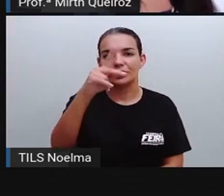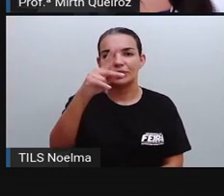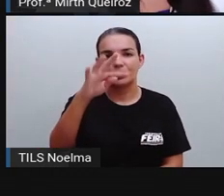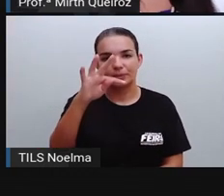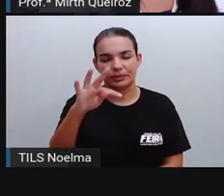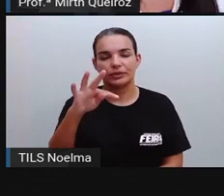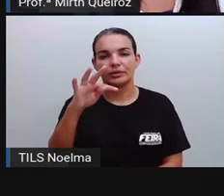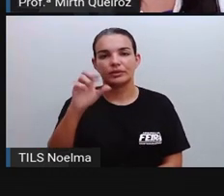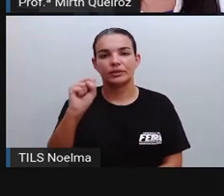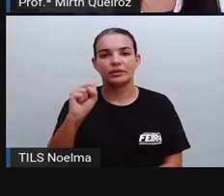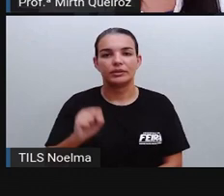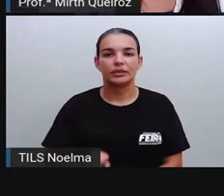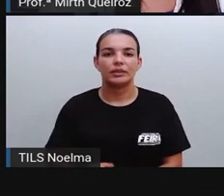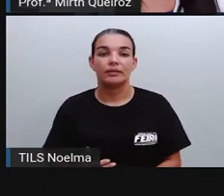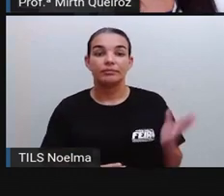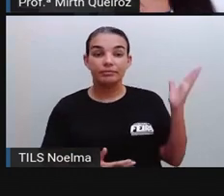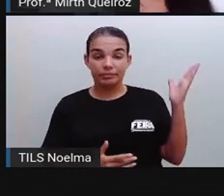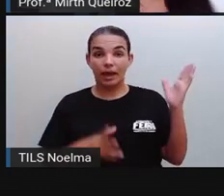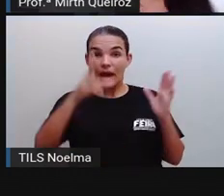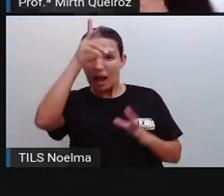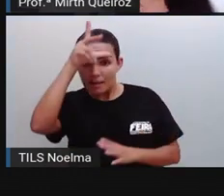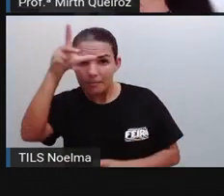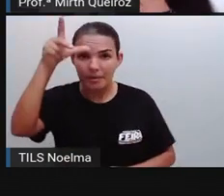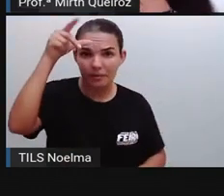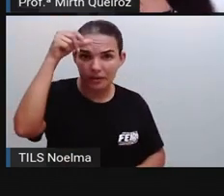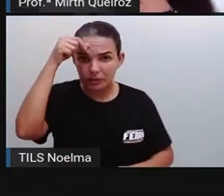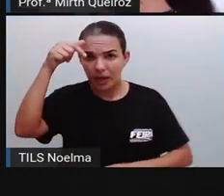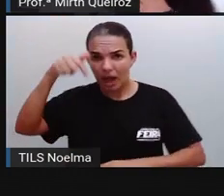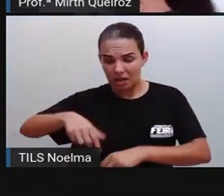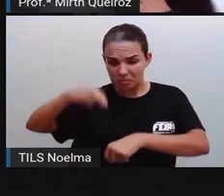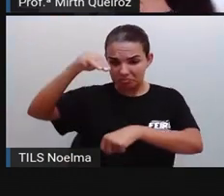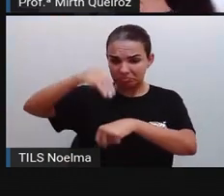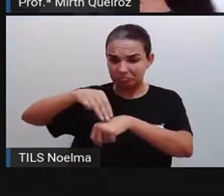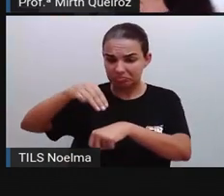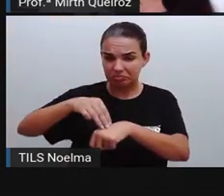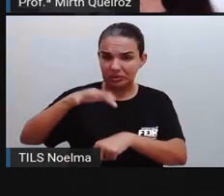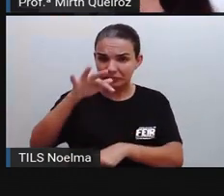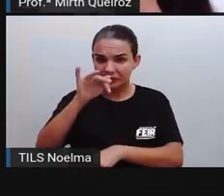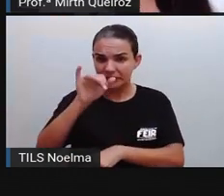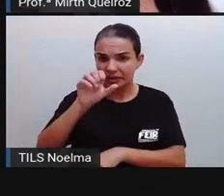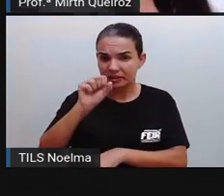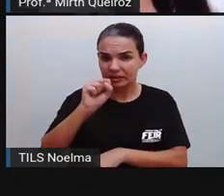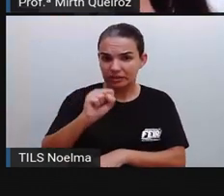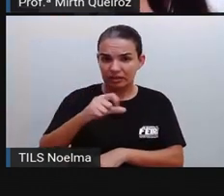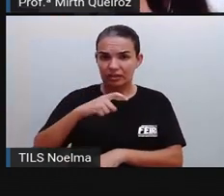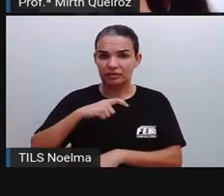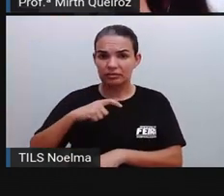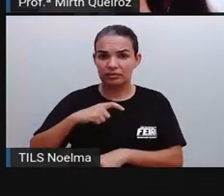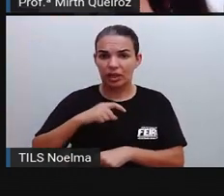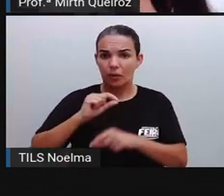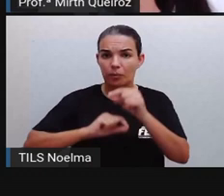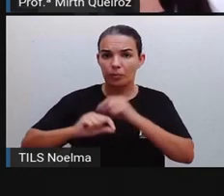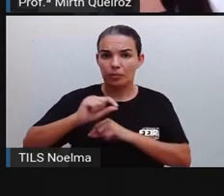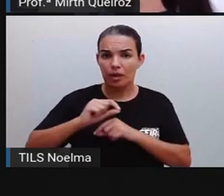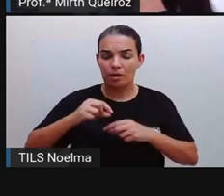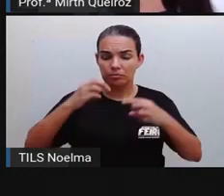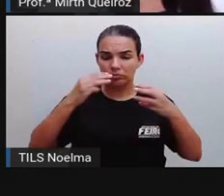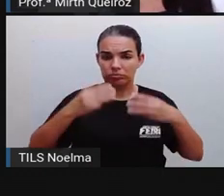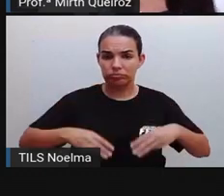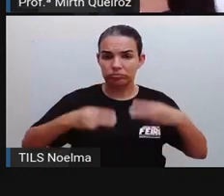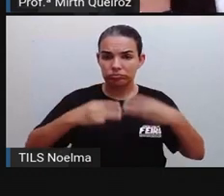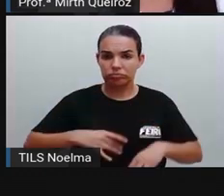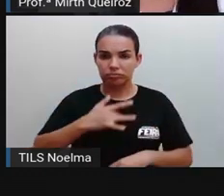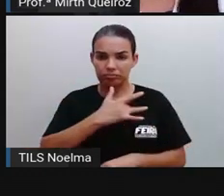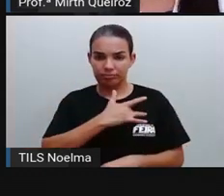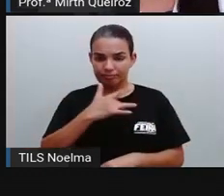A Prefeitura Municipal de Feira de Santana, por meio da Secretaria Municipal de Saúde e Vigilância Epistemológica, adota